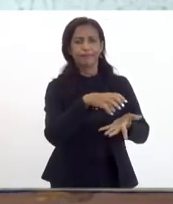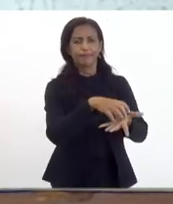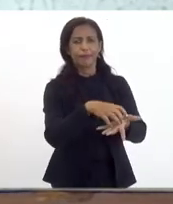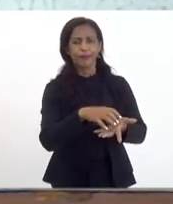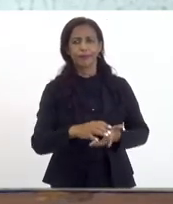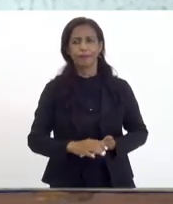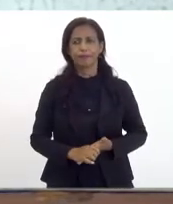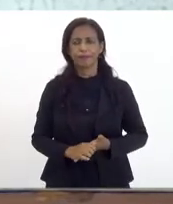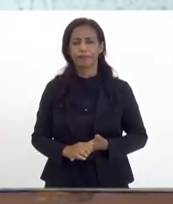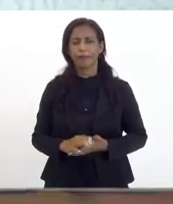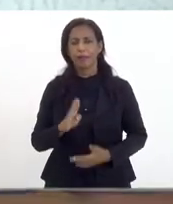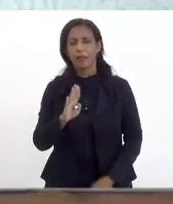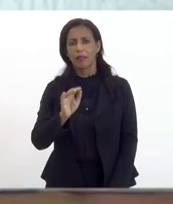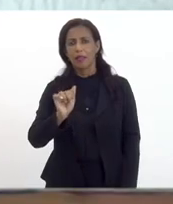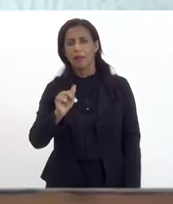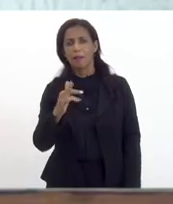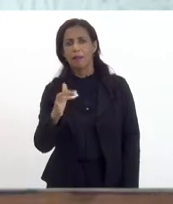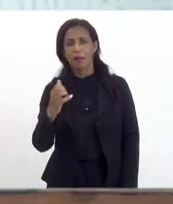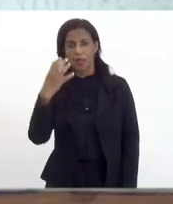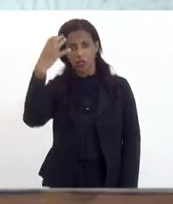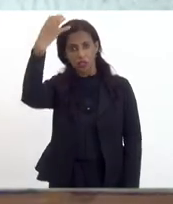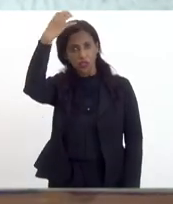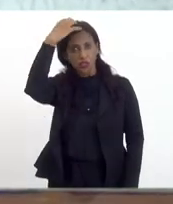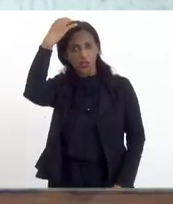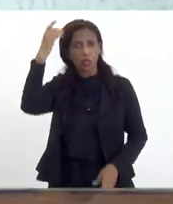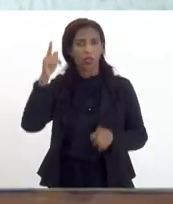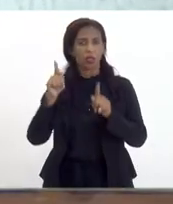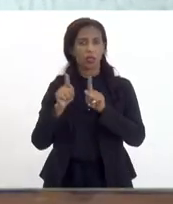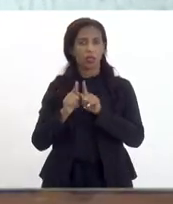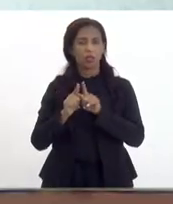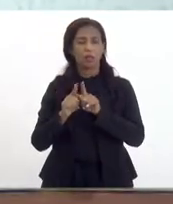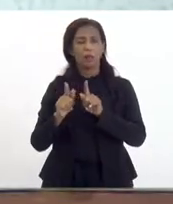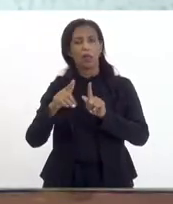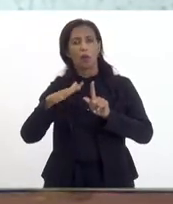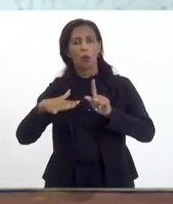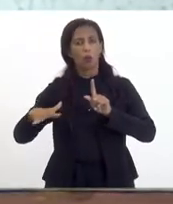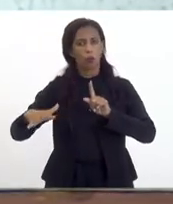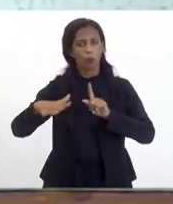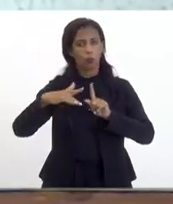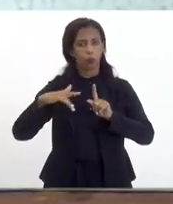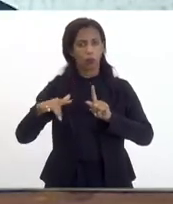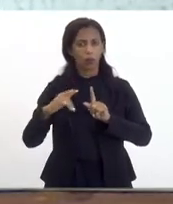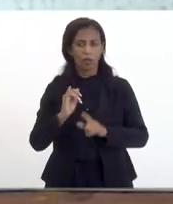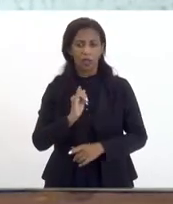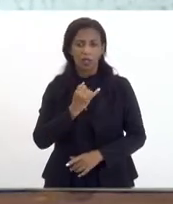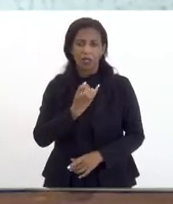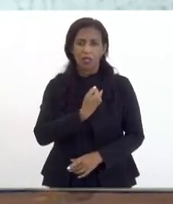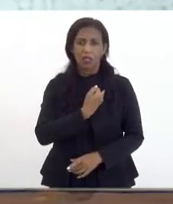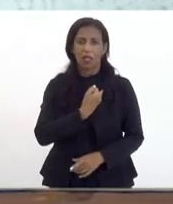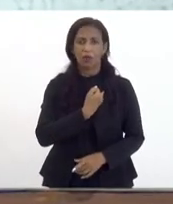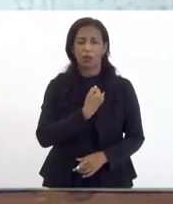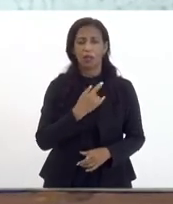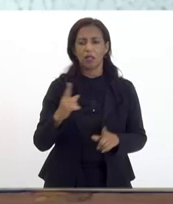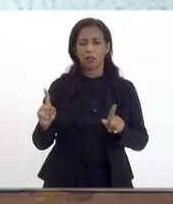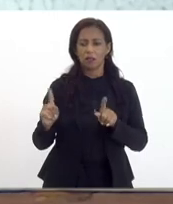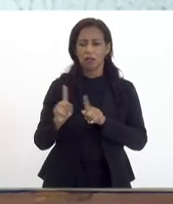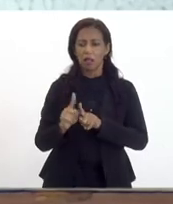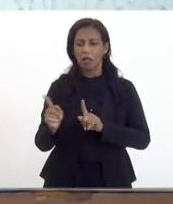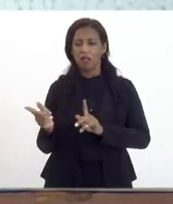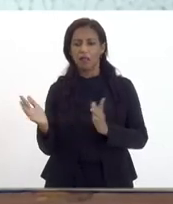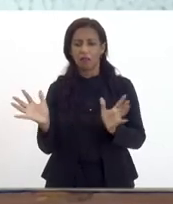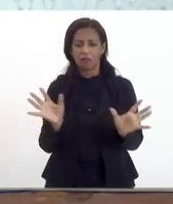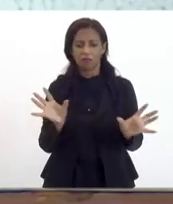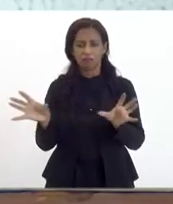na Bahia de Angra e da cidade de Guanabara Itaguaí e Mangaratiba estão localizados entre as duas